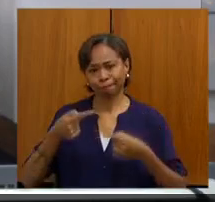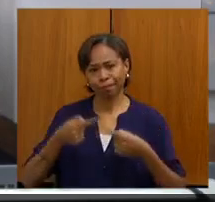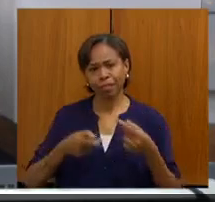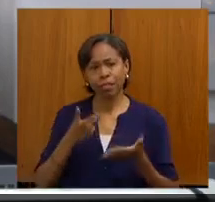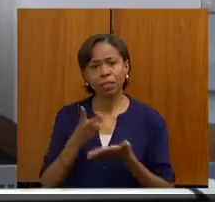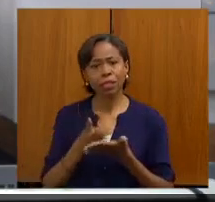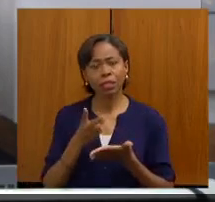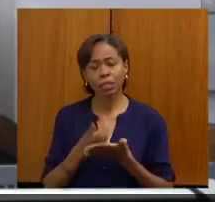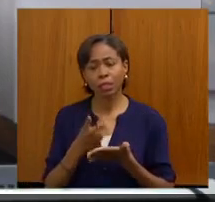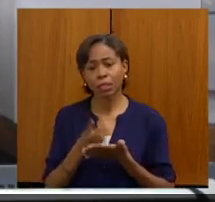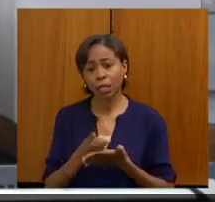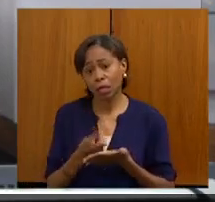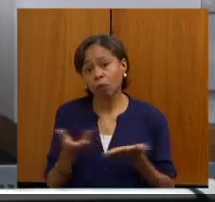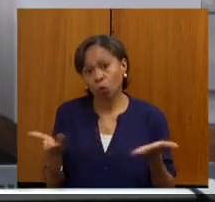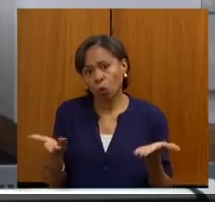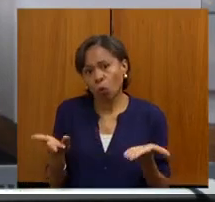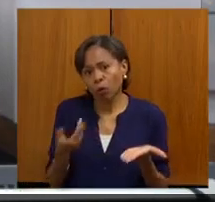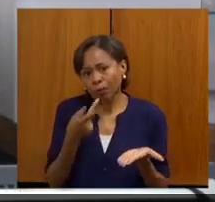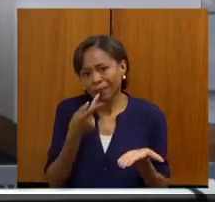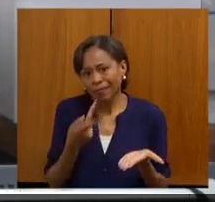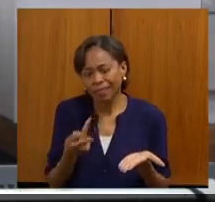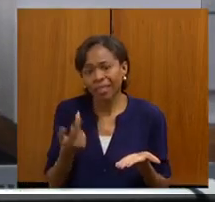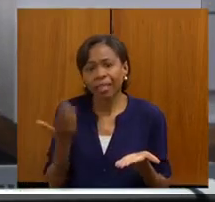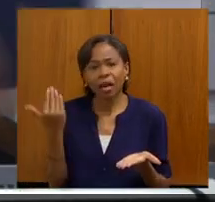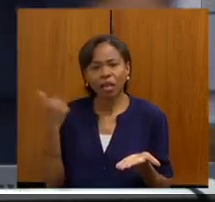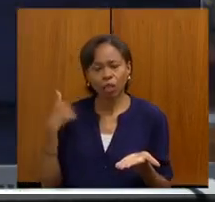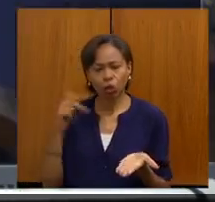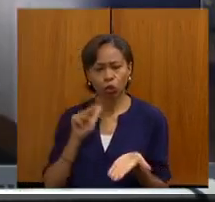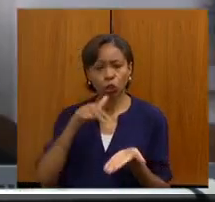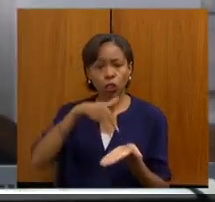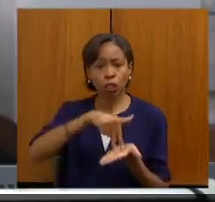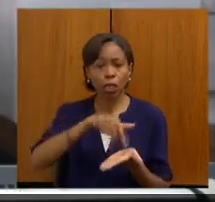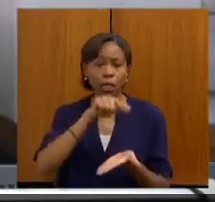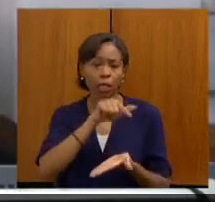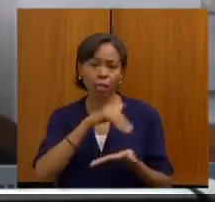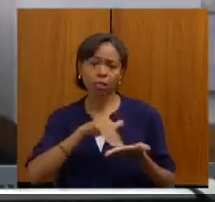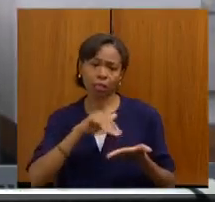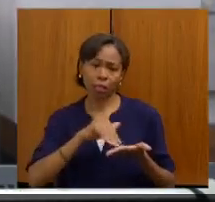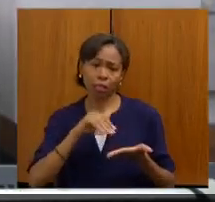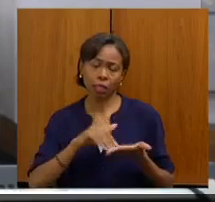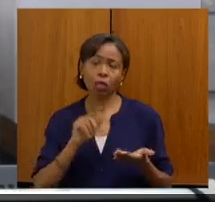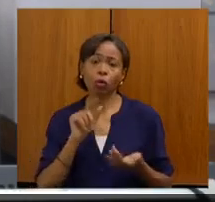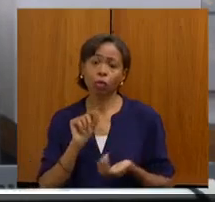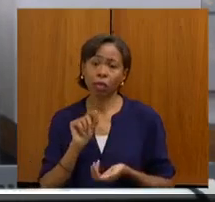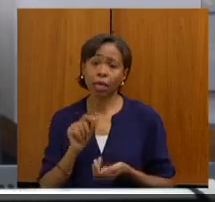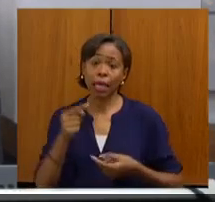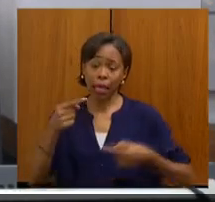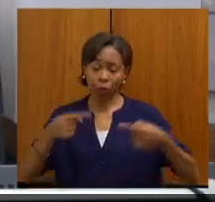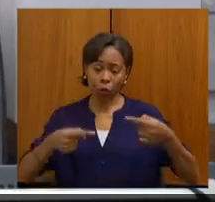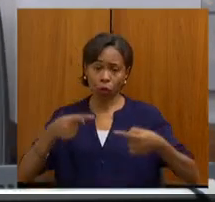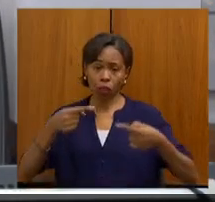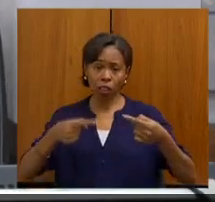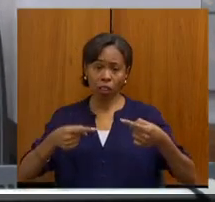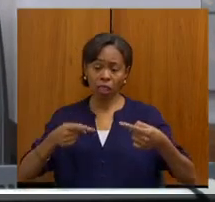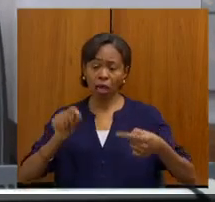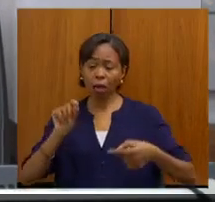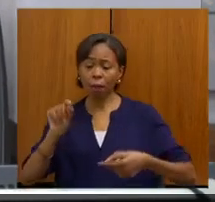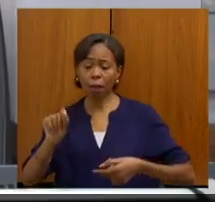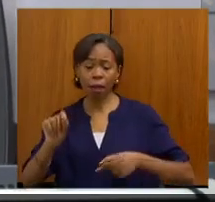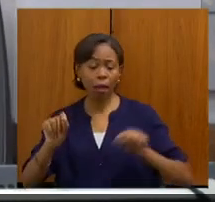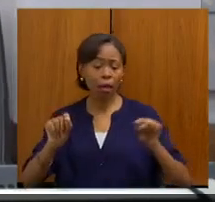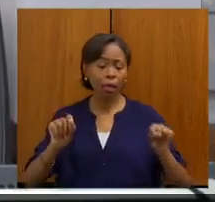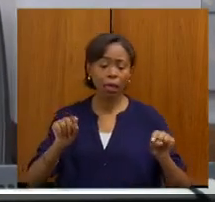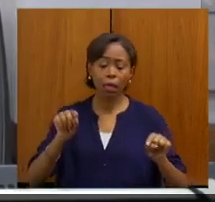trata hoje, e aí foi quando eu cheguei na Secretaria, como linha de cuidado. Não adianta a gente fazer política pontual, atacar um